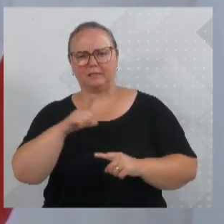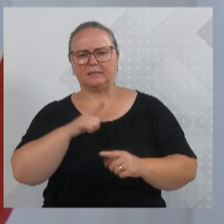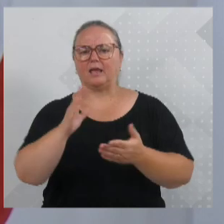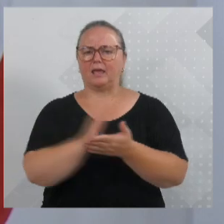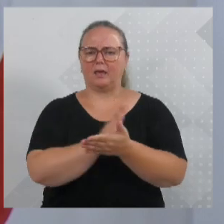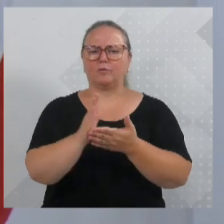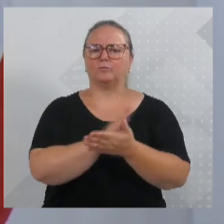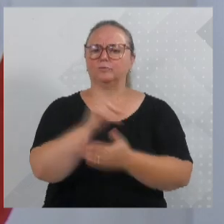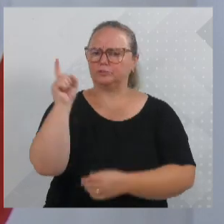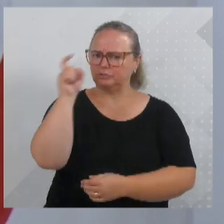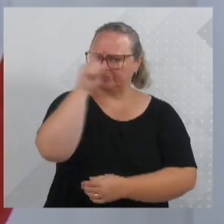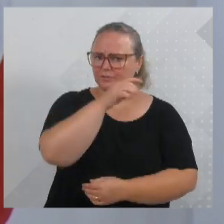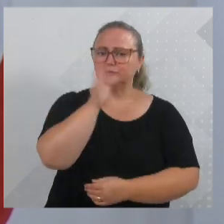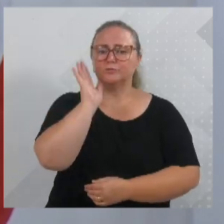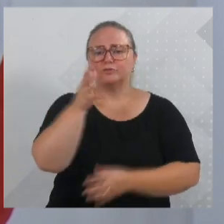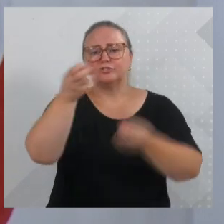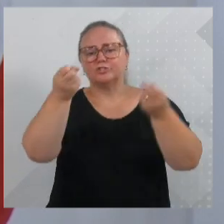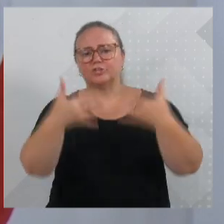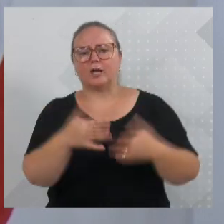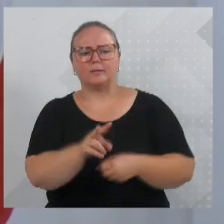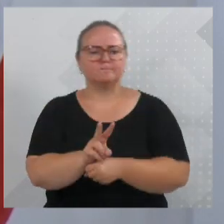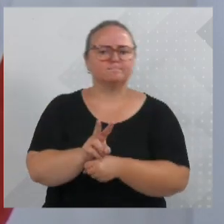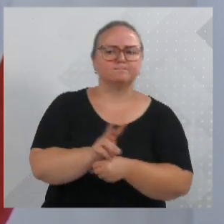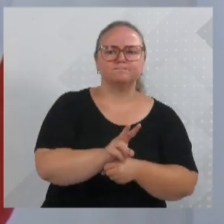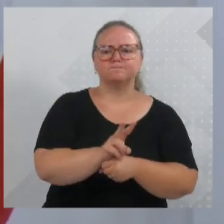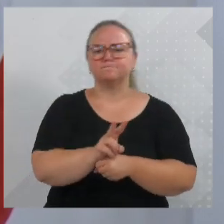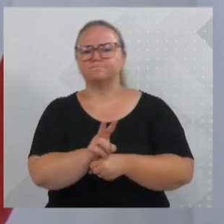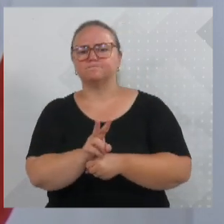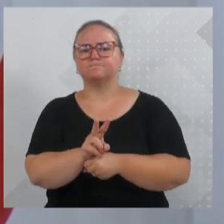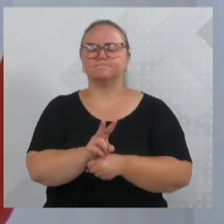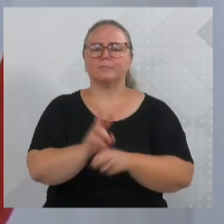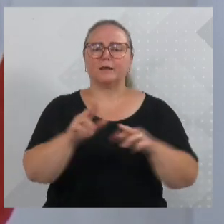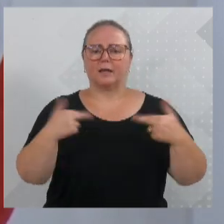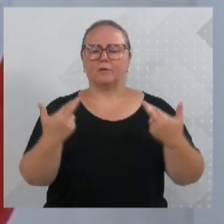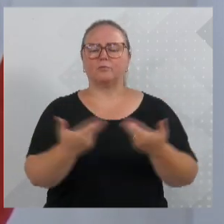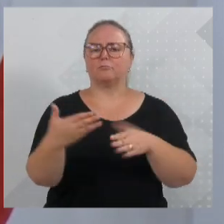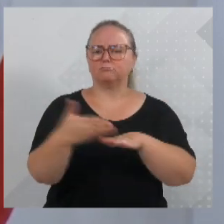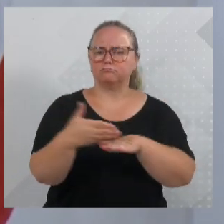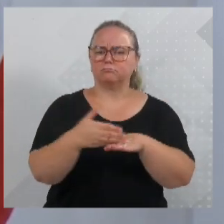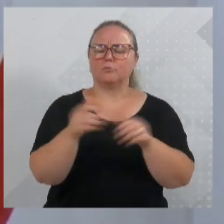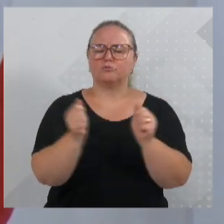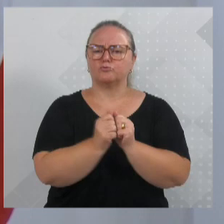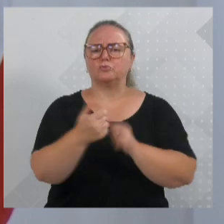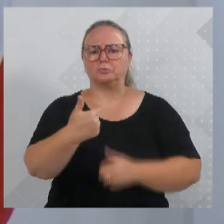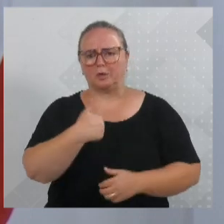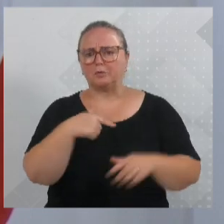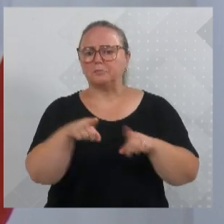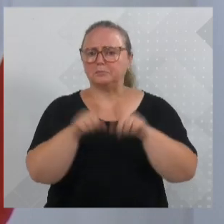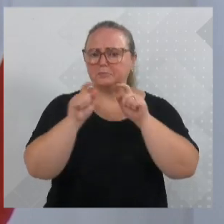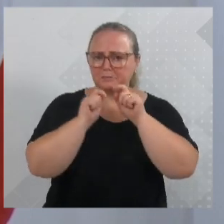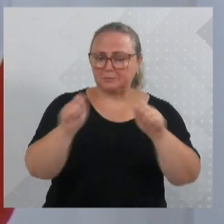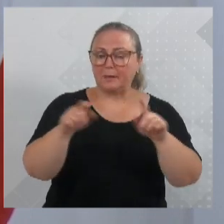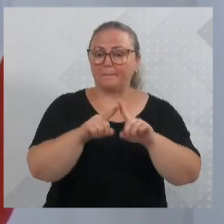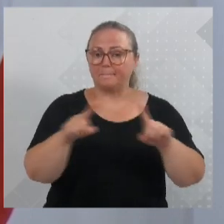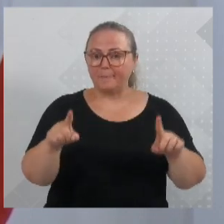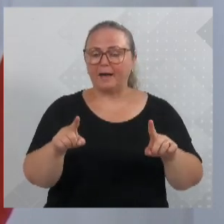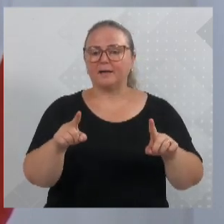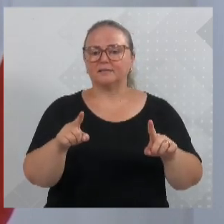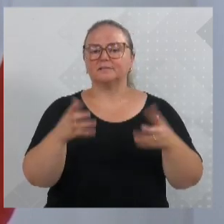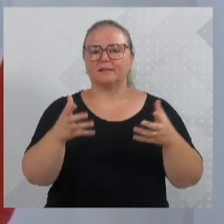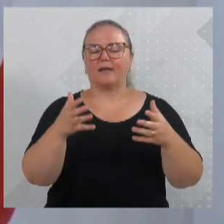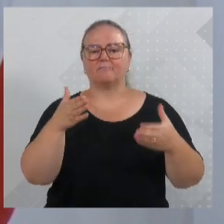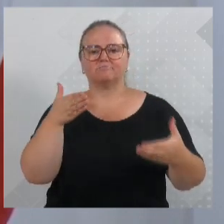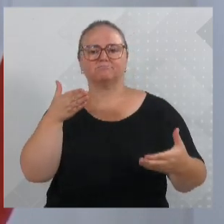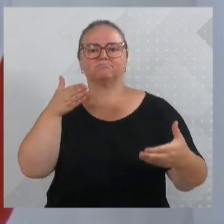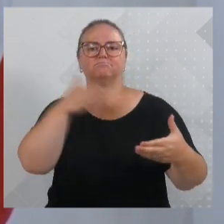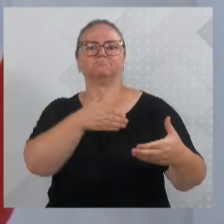colocaram aqui, a gente tem acompanhado, fiscalizado, participado das reuniões, eu, assessoria, mas que está se buscando virar esse referencial com